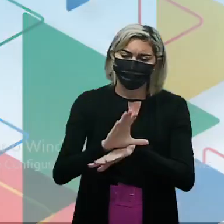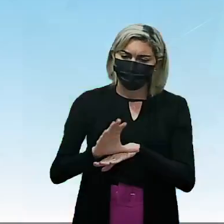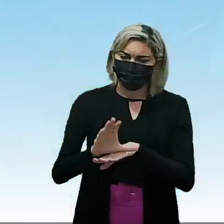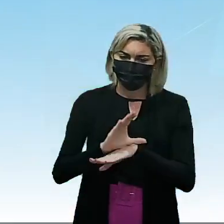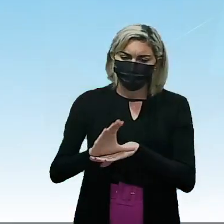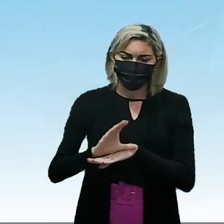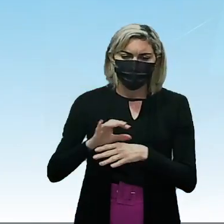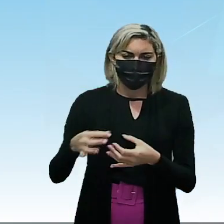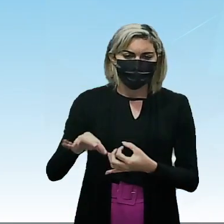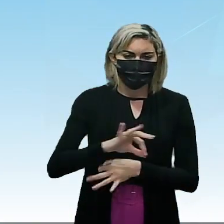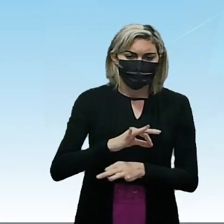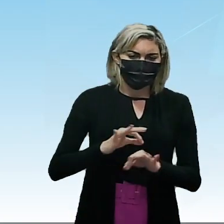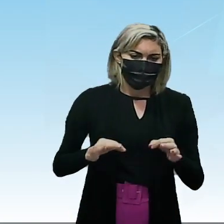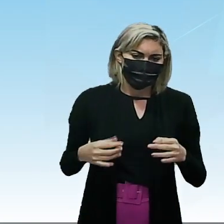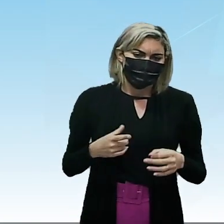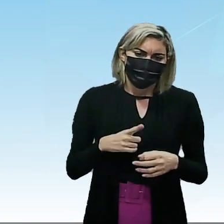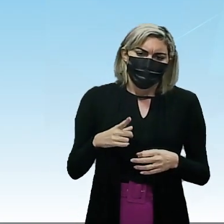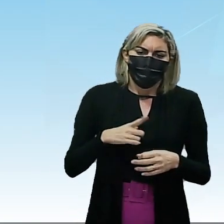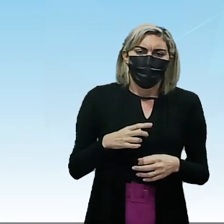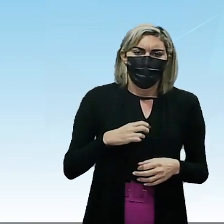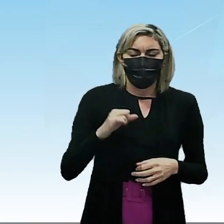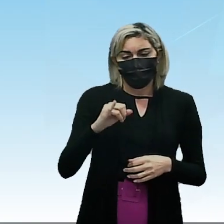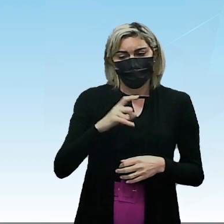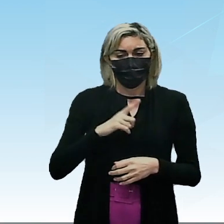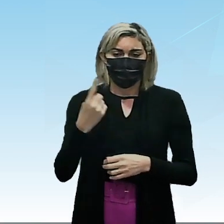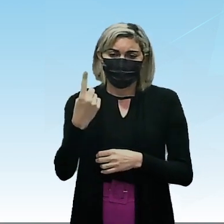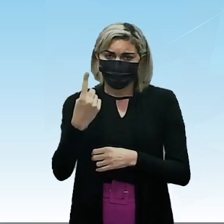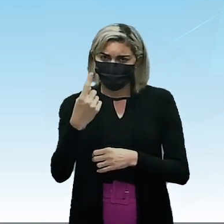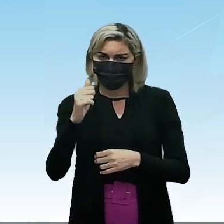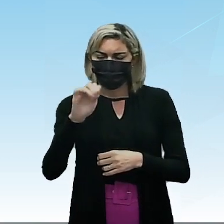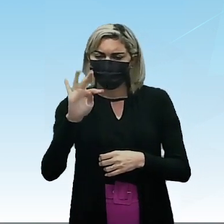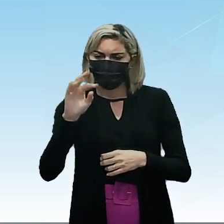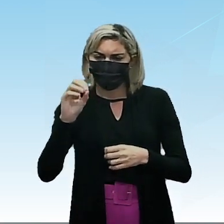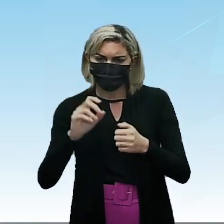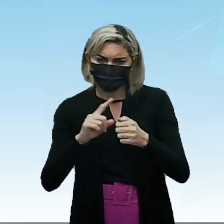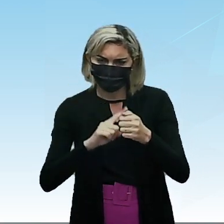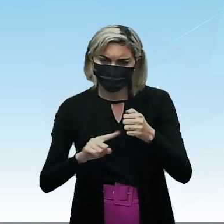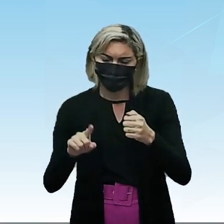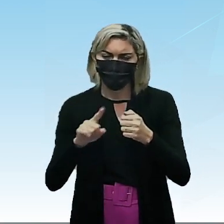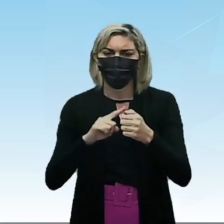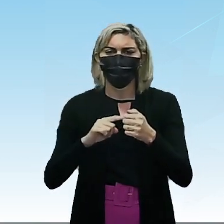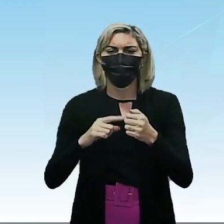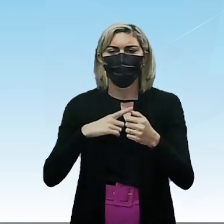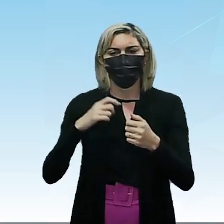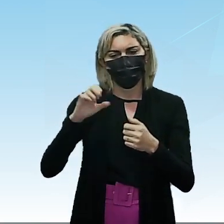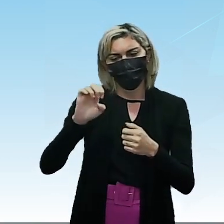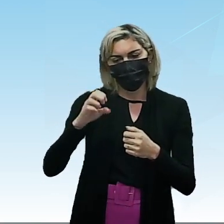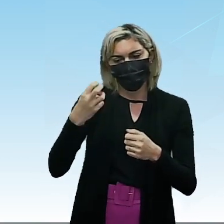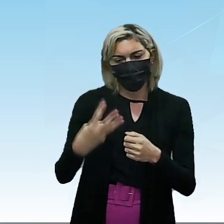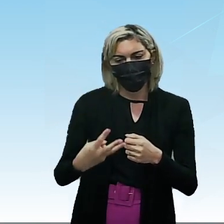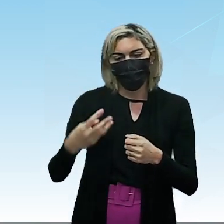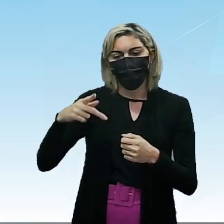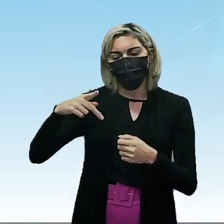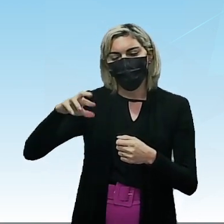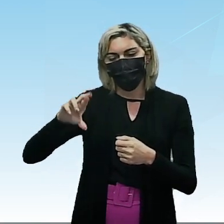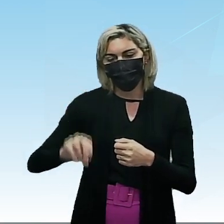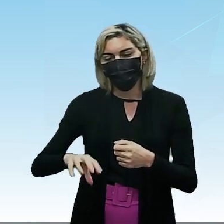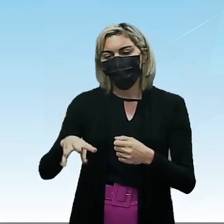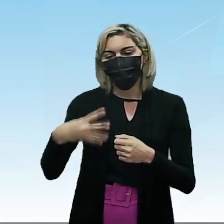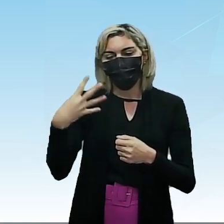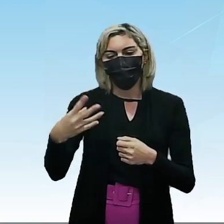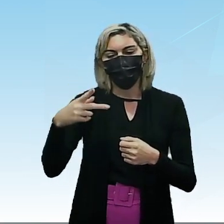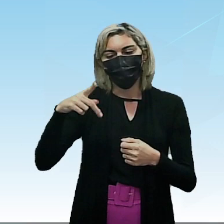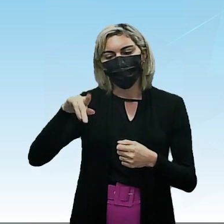a molécula tem Tá? Se eu tenho Um átomo de carbono Met Dois Et Três Prop Quatro